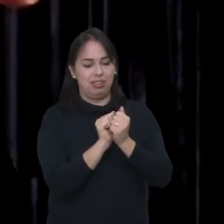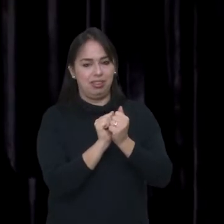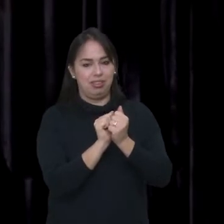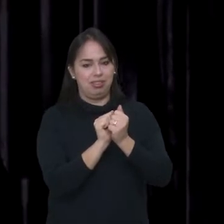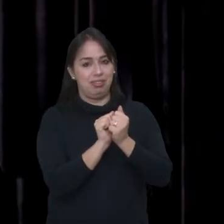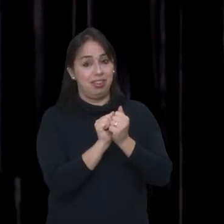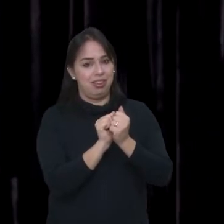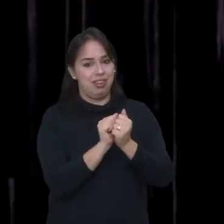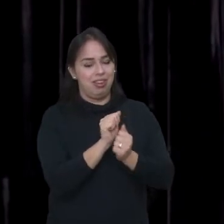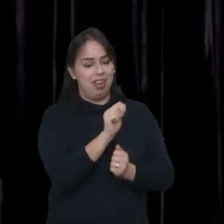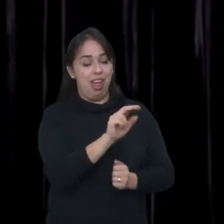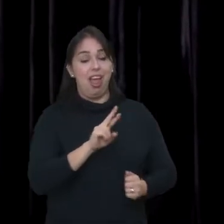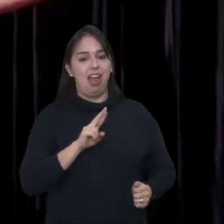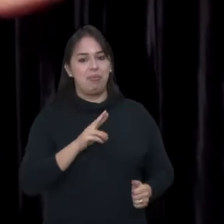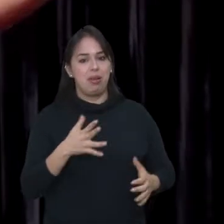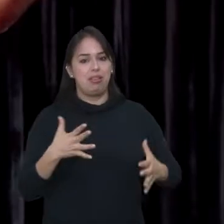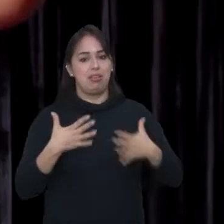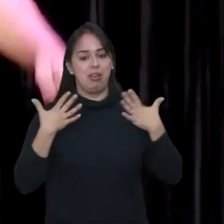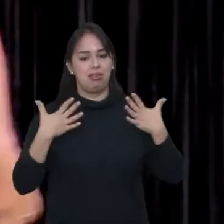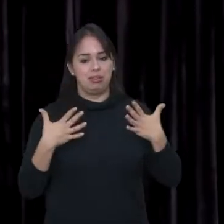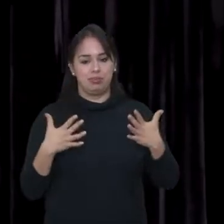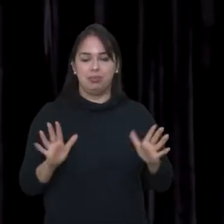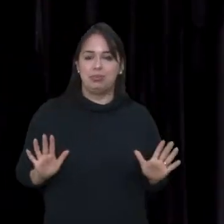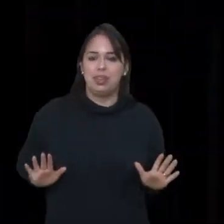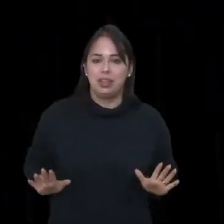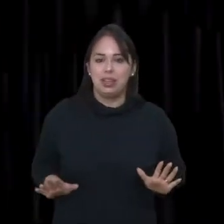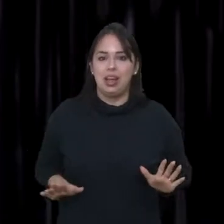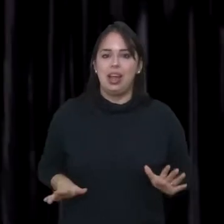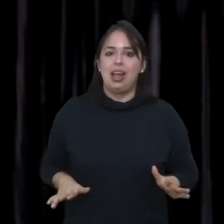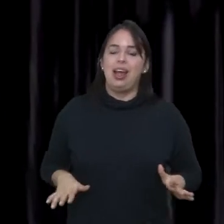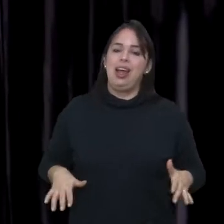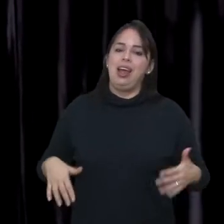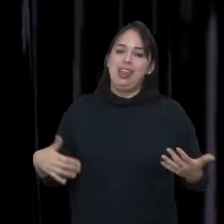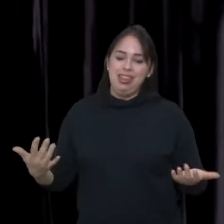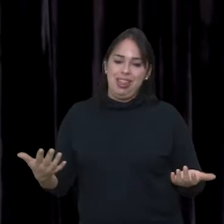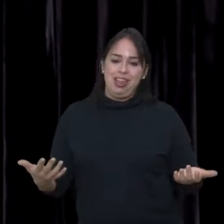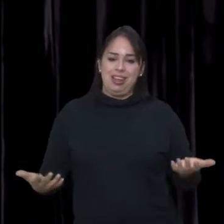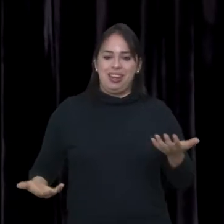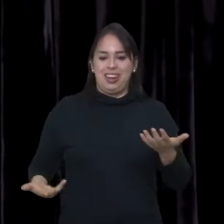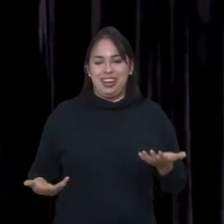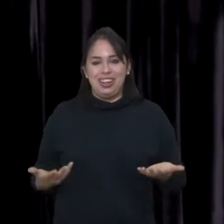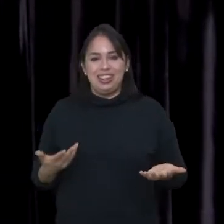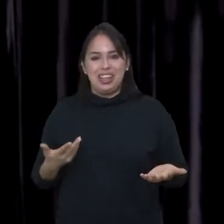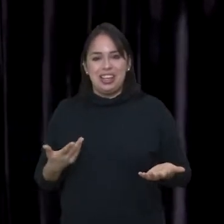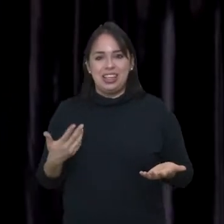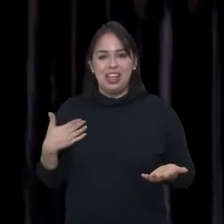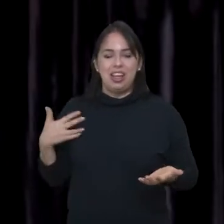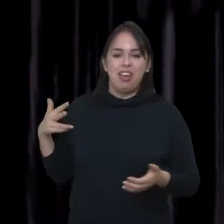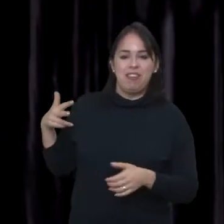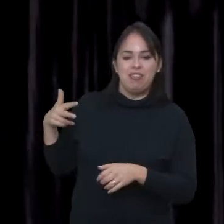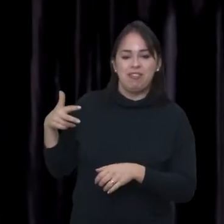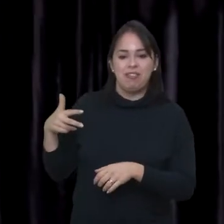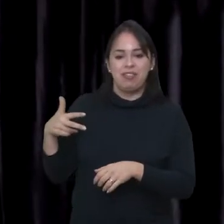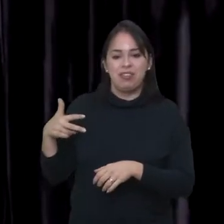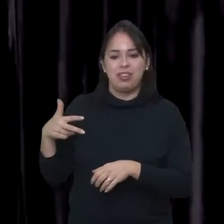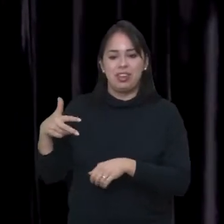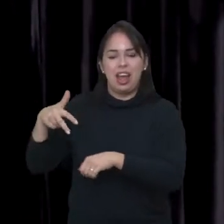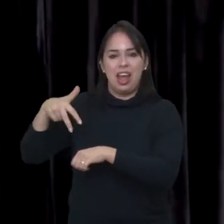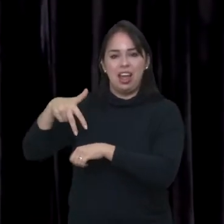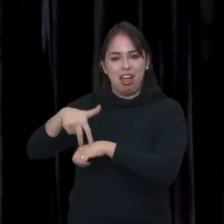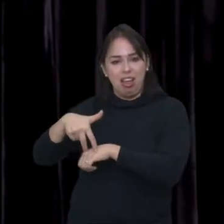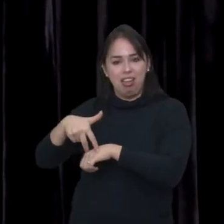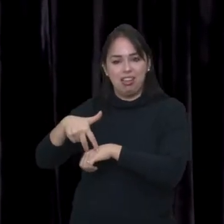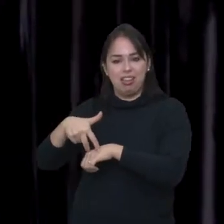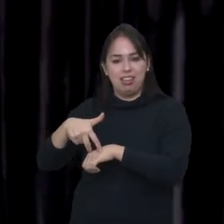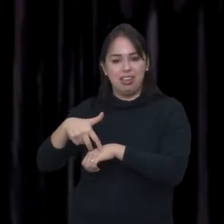Eu não esperava um não. Mas ela me surpreendeu. Mas assim, você pode falar, não. Porque quando eu venho aqui e